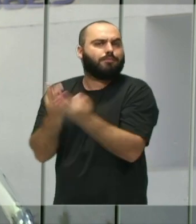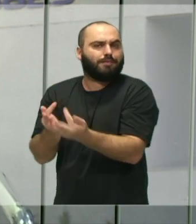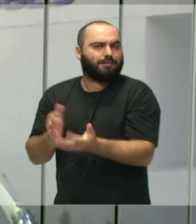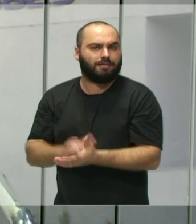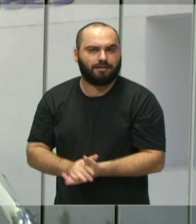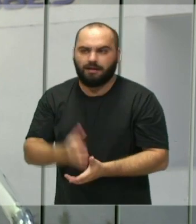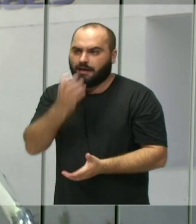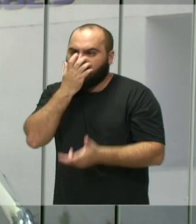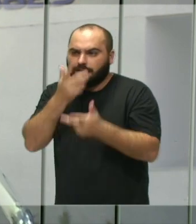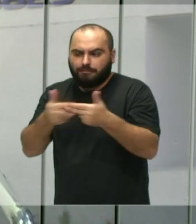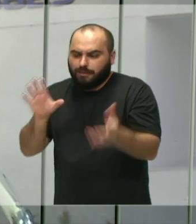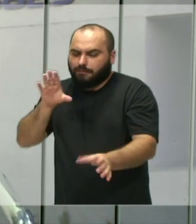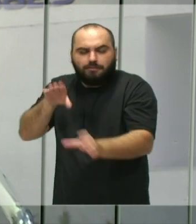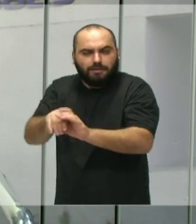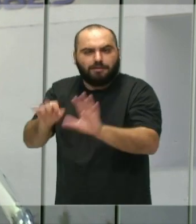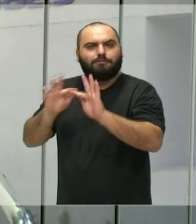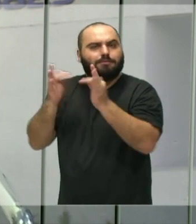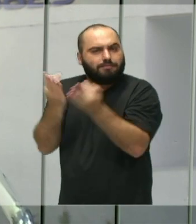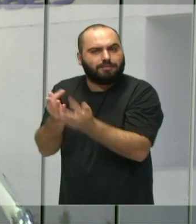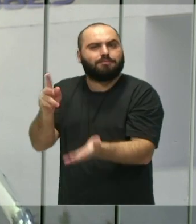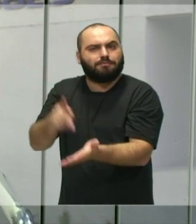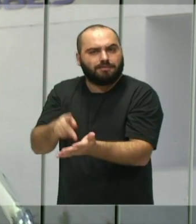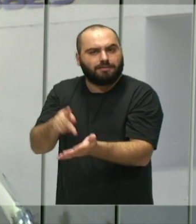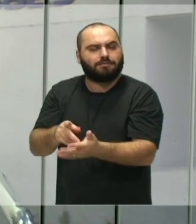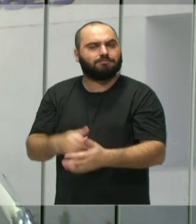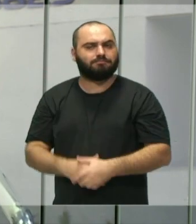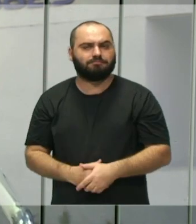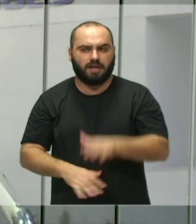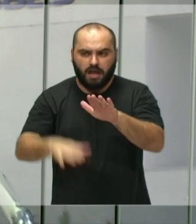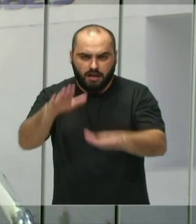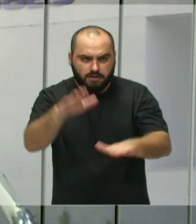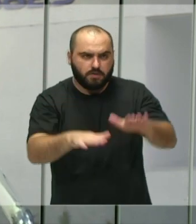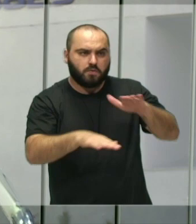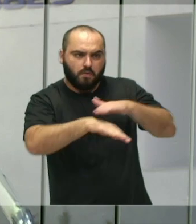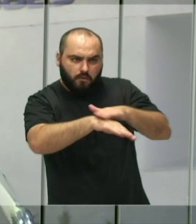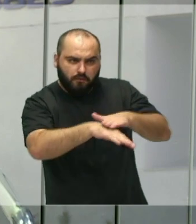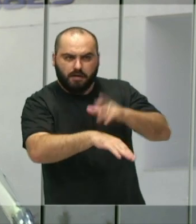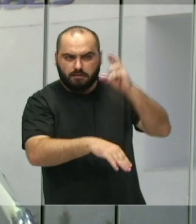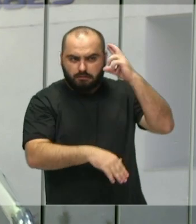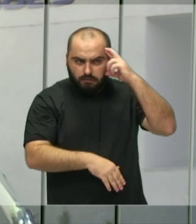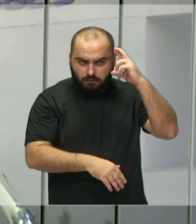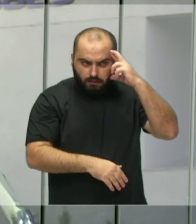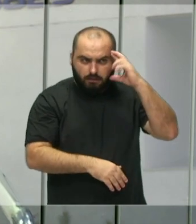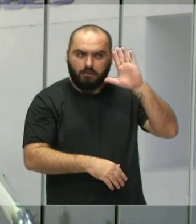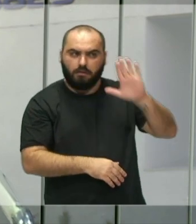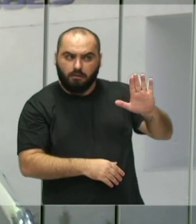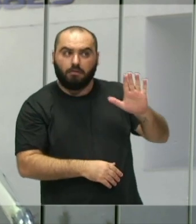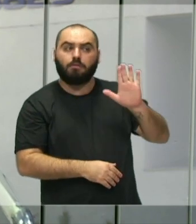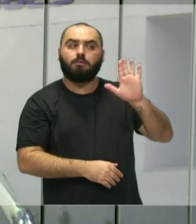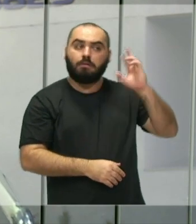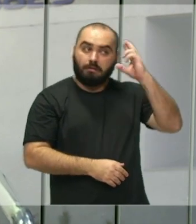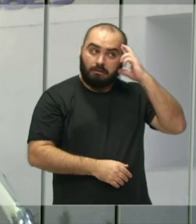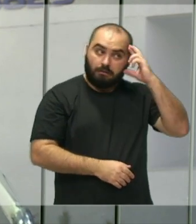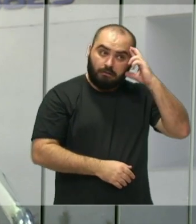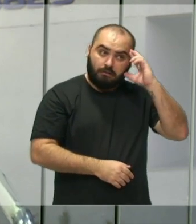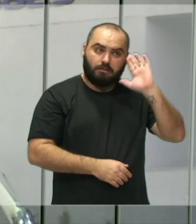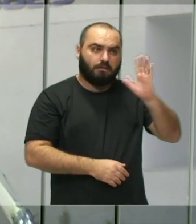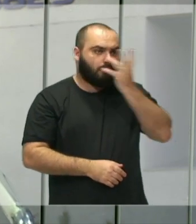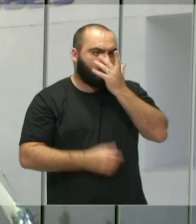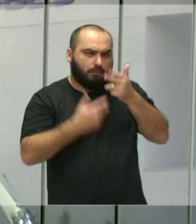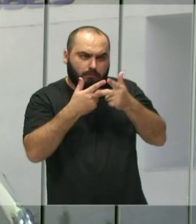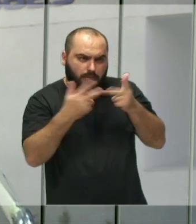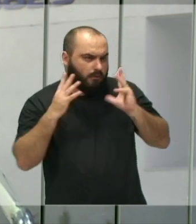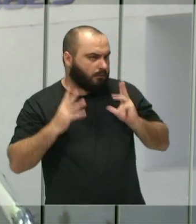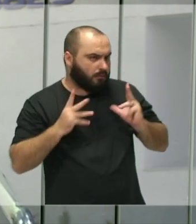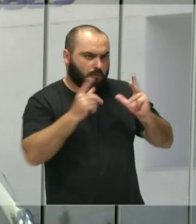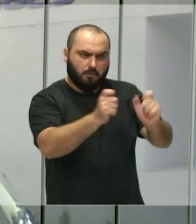porque o animal é um membro da família. Então, até eu converso às vezes com a vereadora Renata, eu falo, Renata, os animais são de todos,